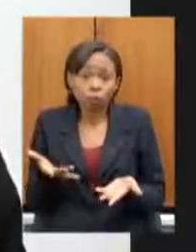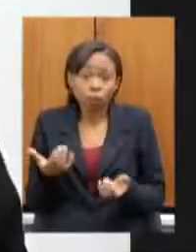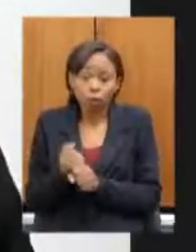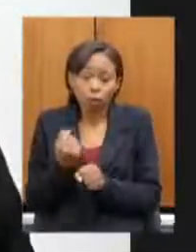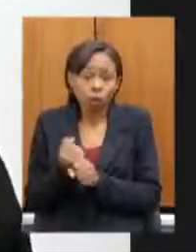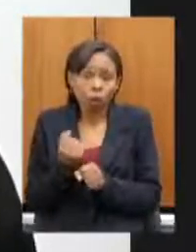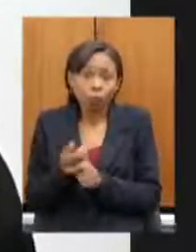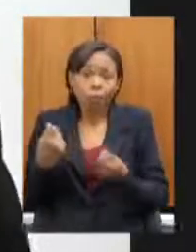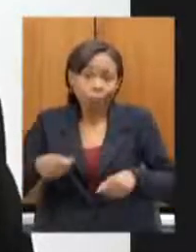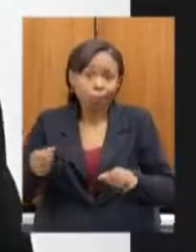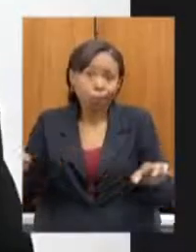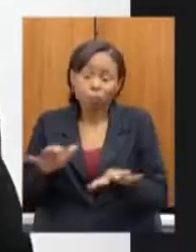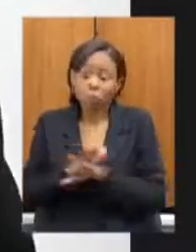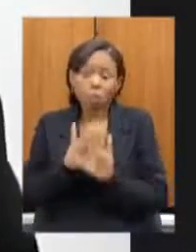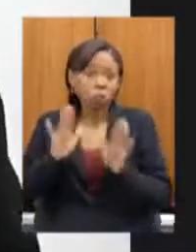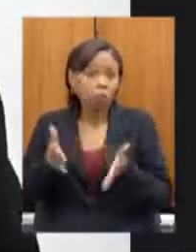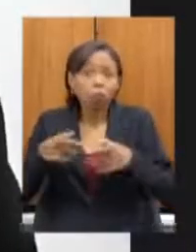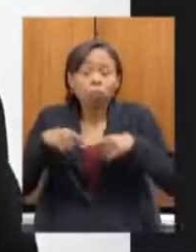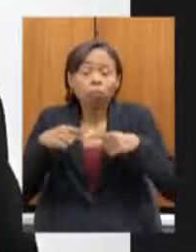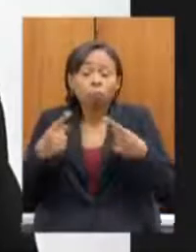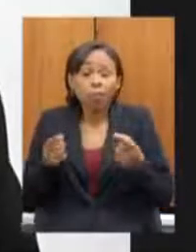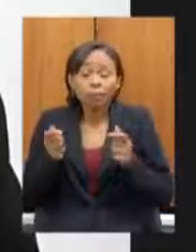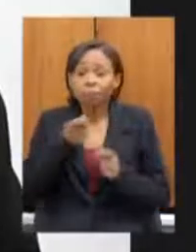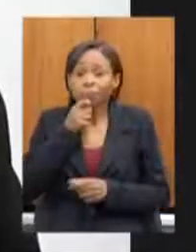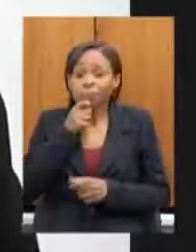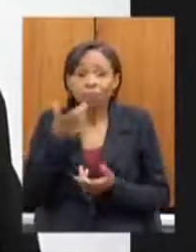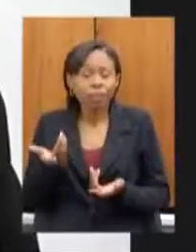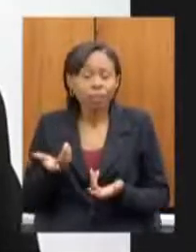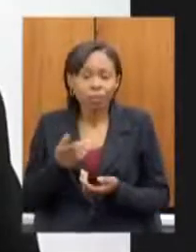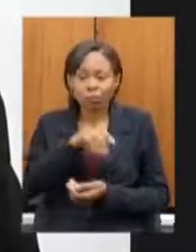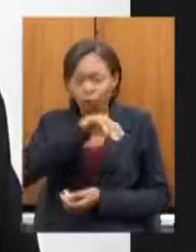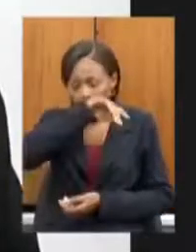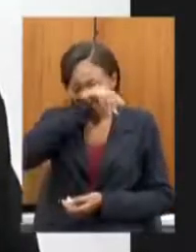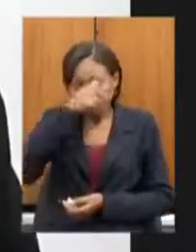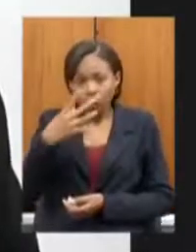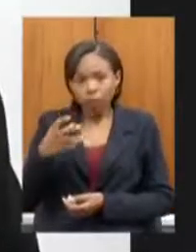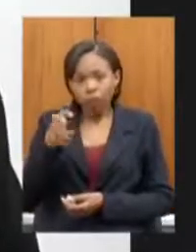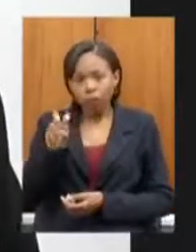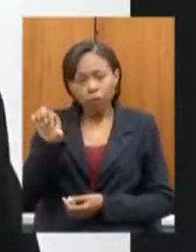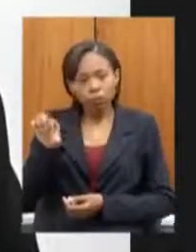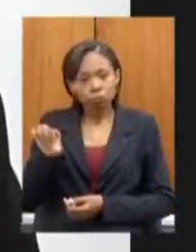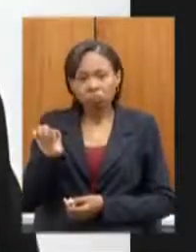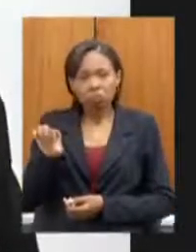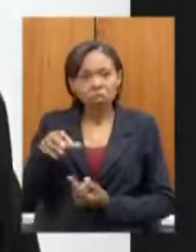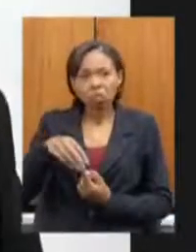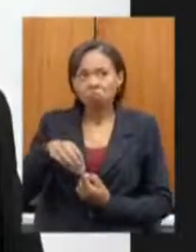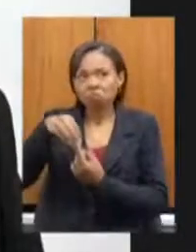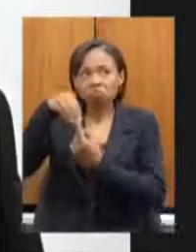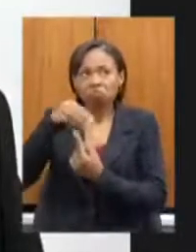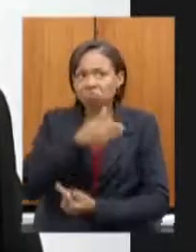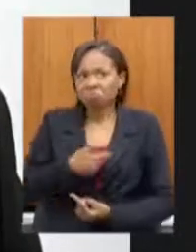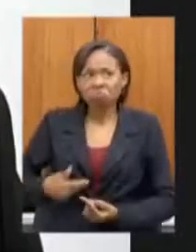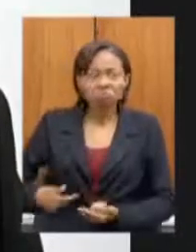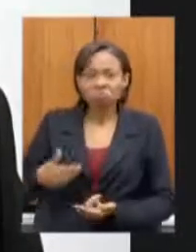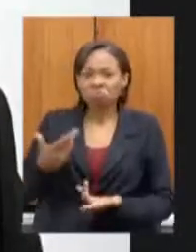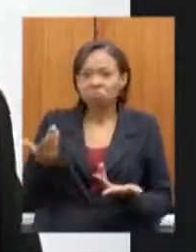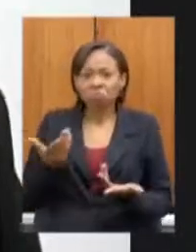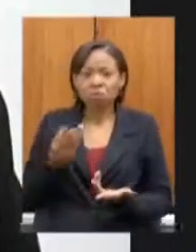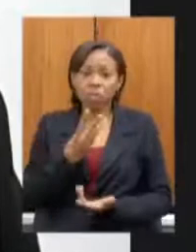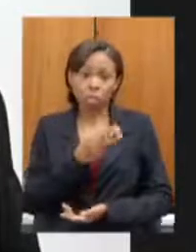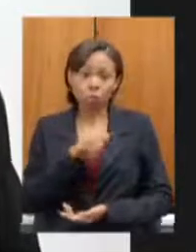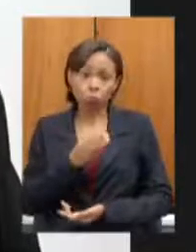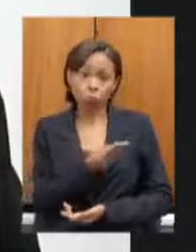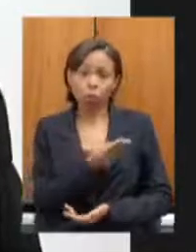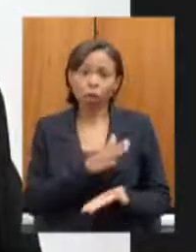ordem de serviço que se eu entendia a 479 não está na prioridade do estado ou seja o estado gastou 3 milhões de reais